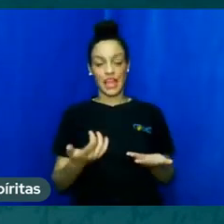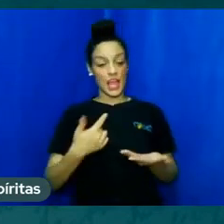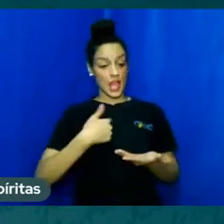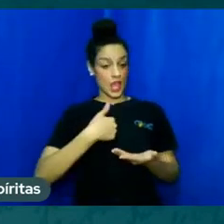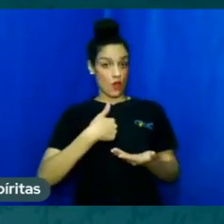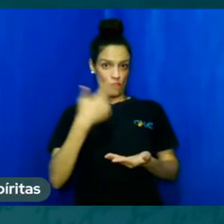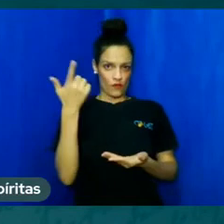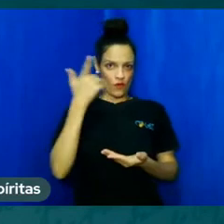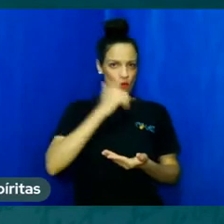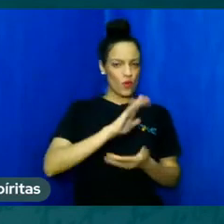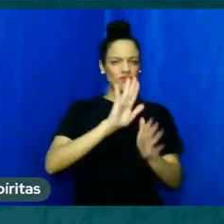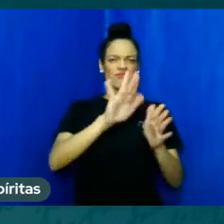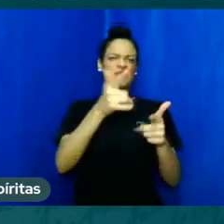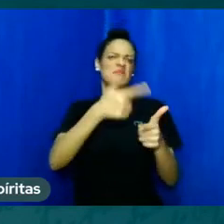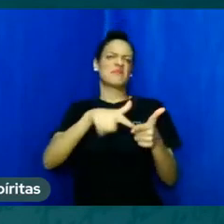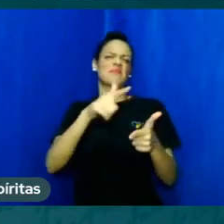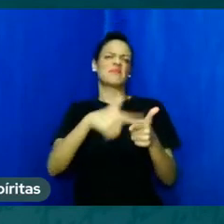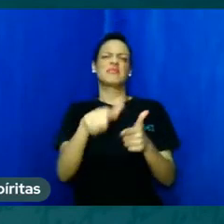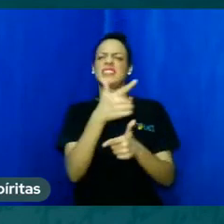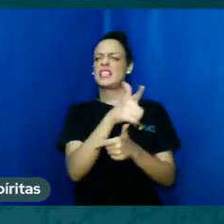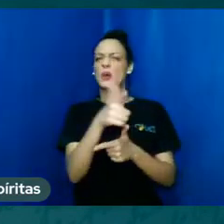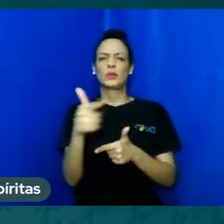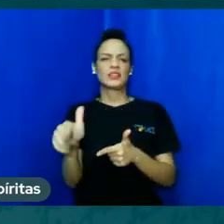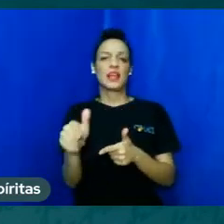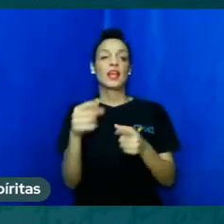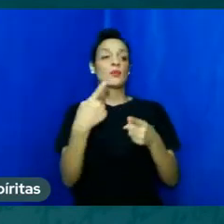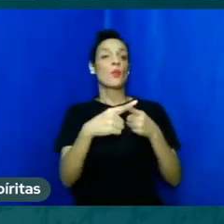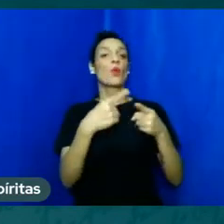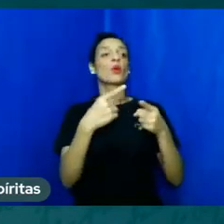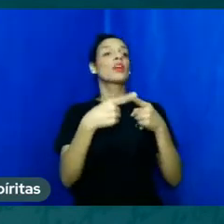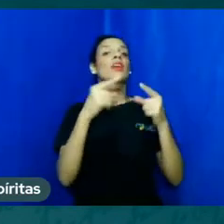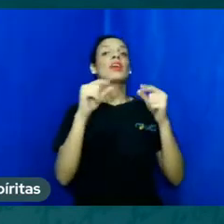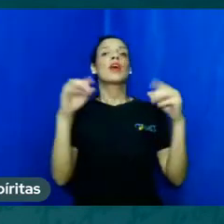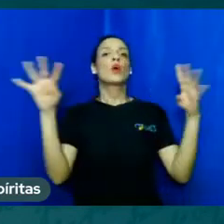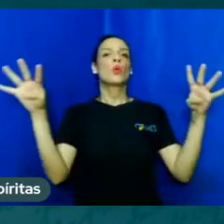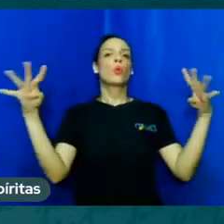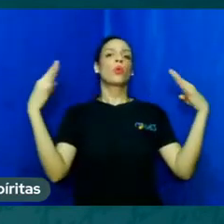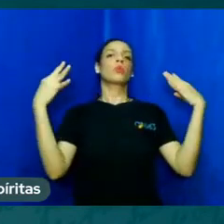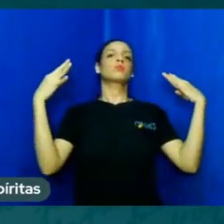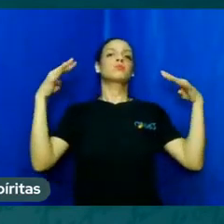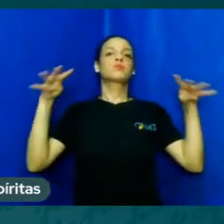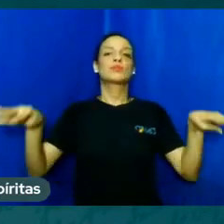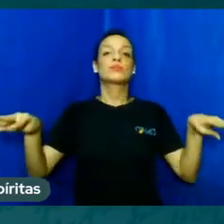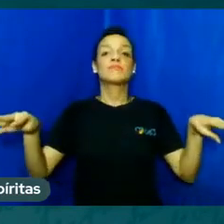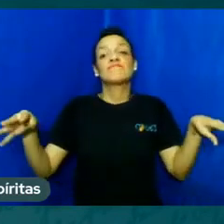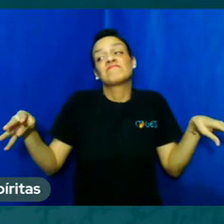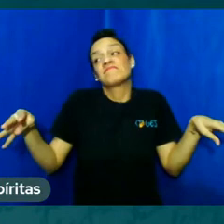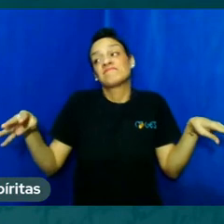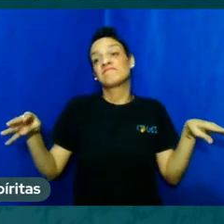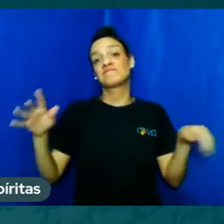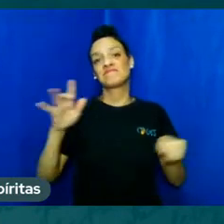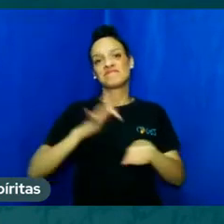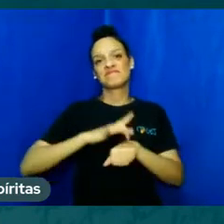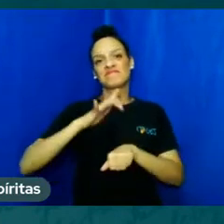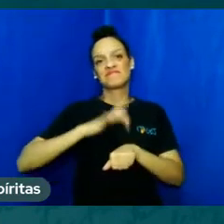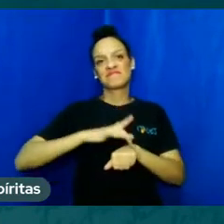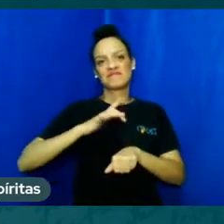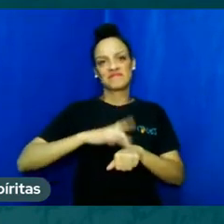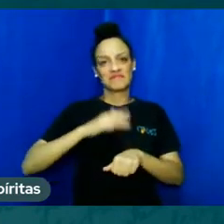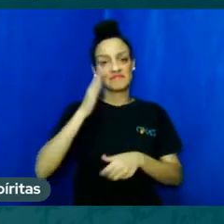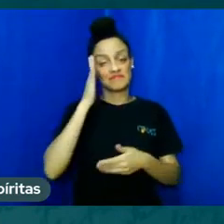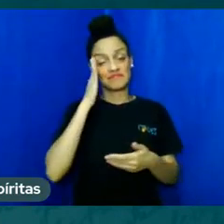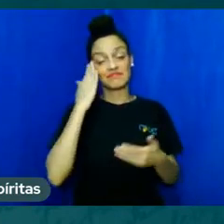Ninguém está vendo. Então, é pra... São coisas com as quais a gente vai se